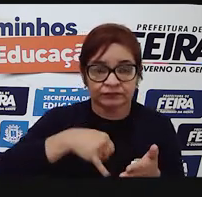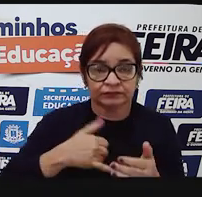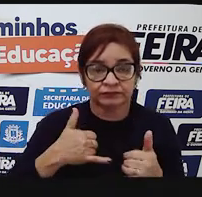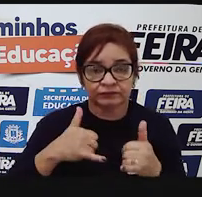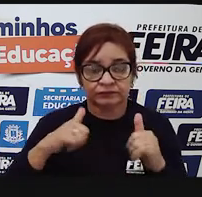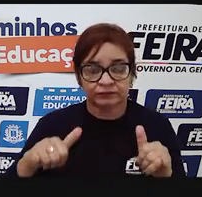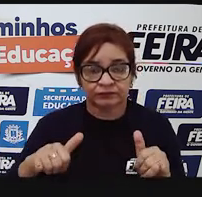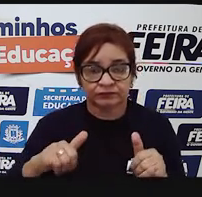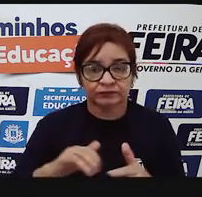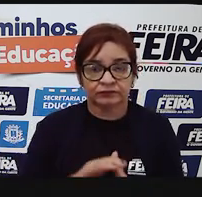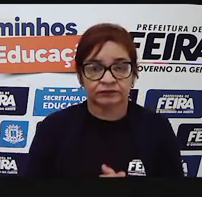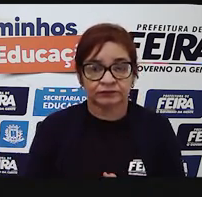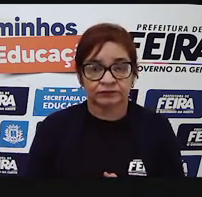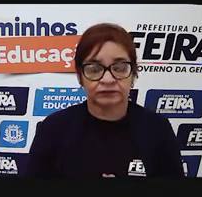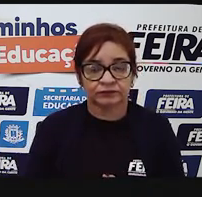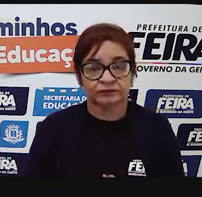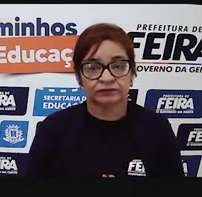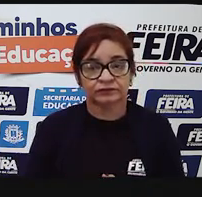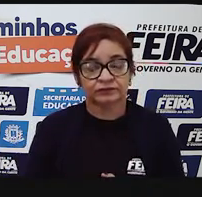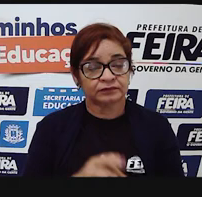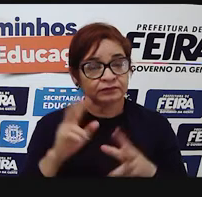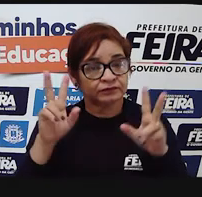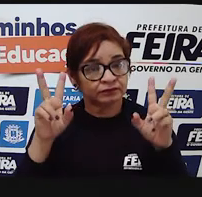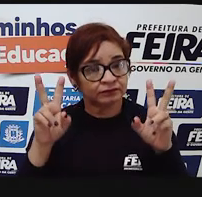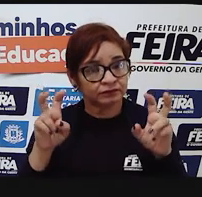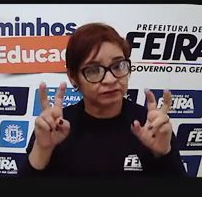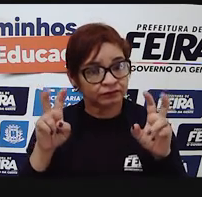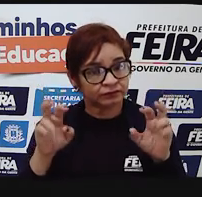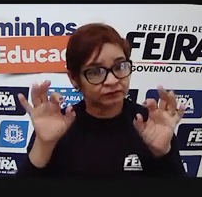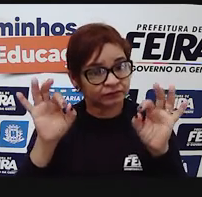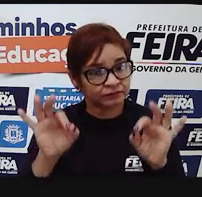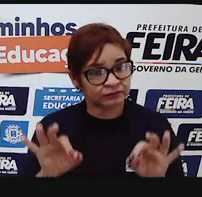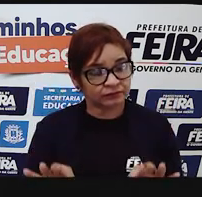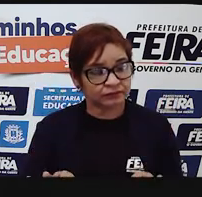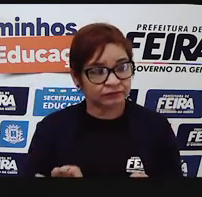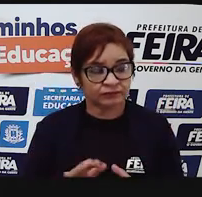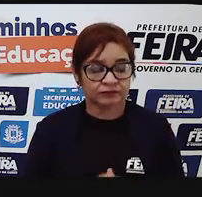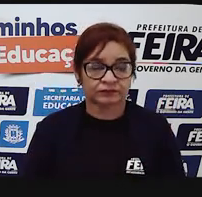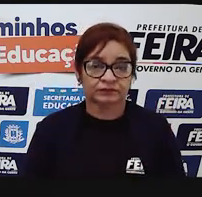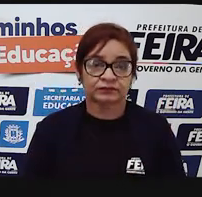nos informar, mas informar sobre temas específicos.